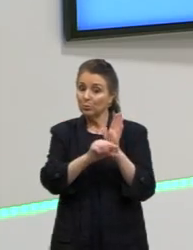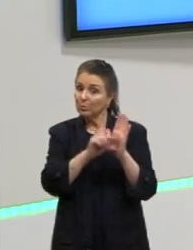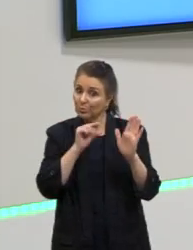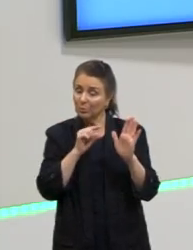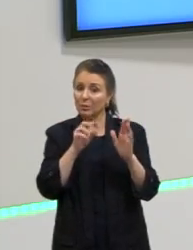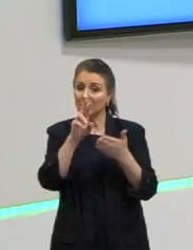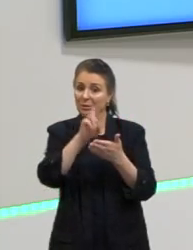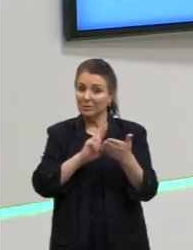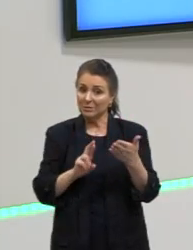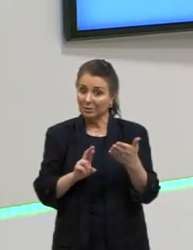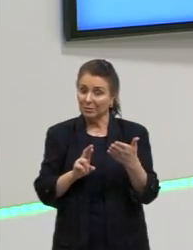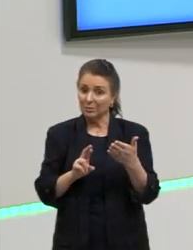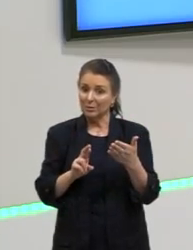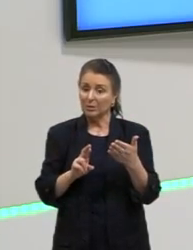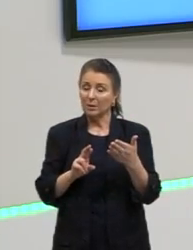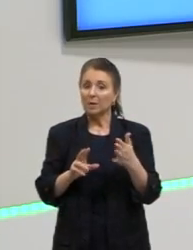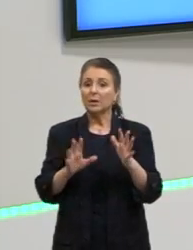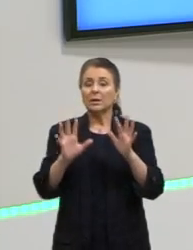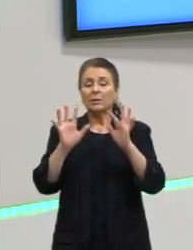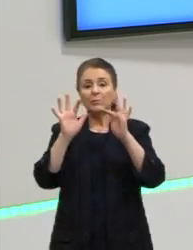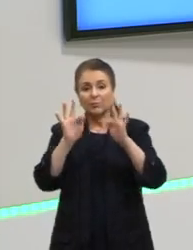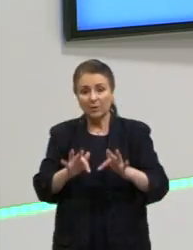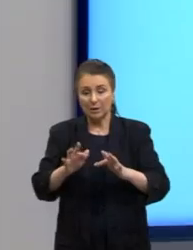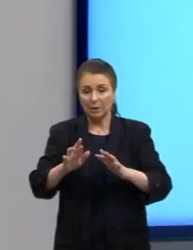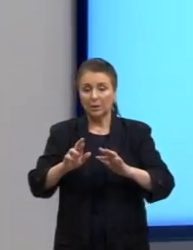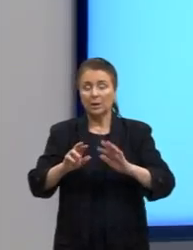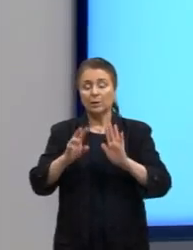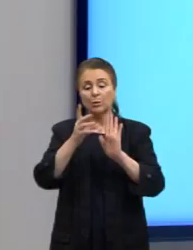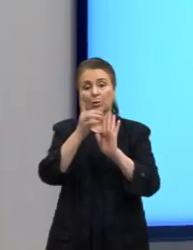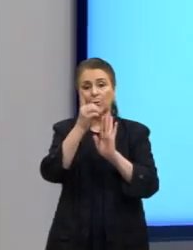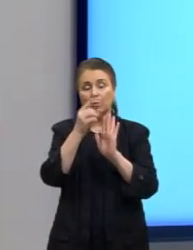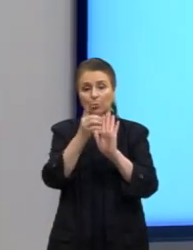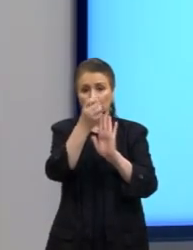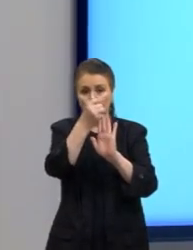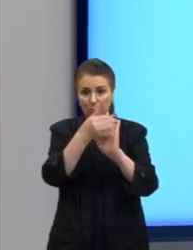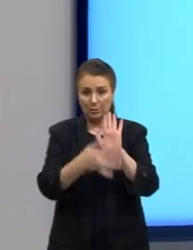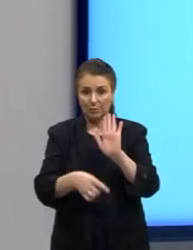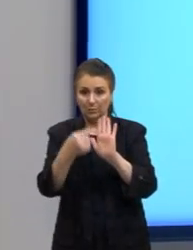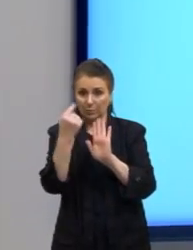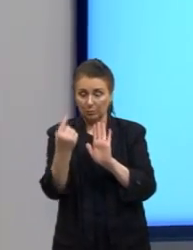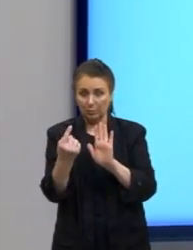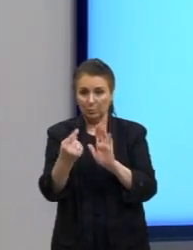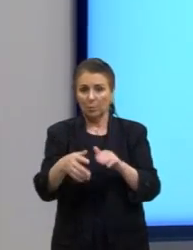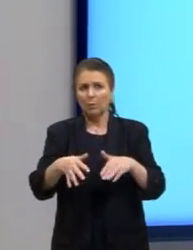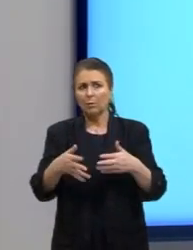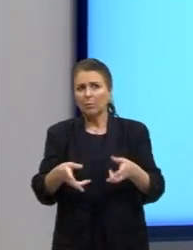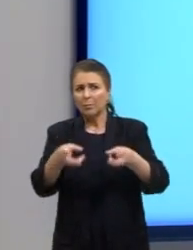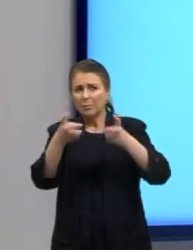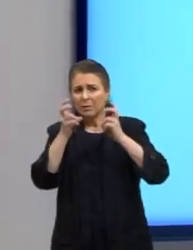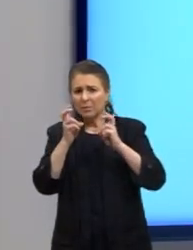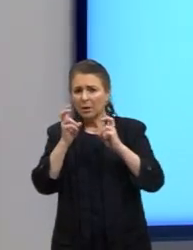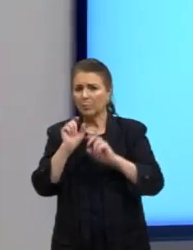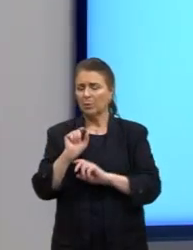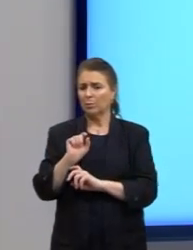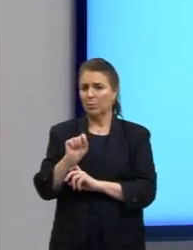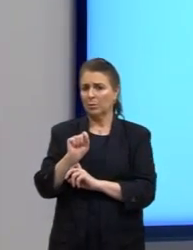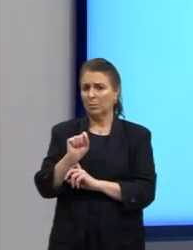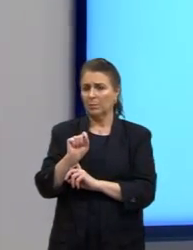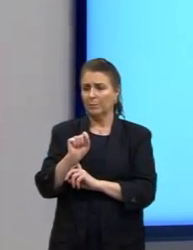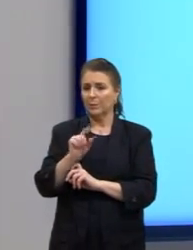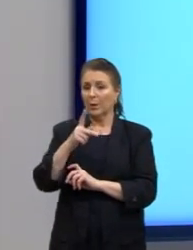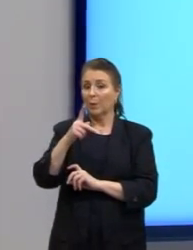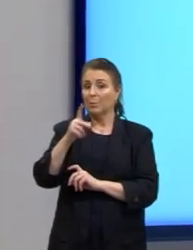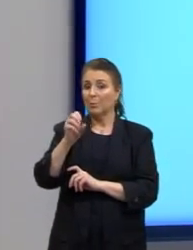encerra então esse desenvolvimento um com o seguinte ora percebe-se portanto e aí ele usa que um